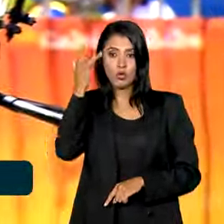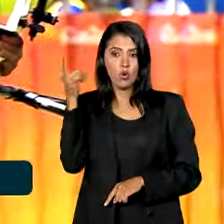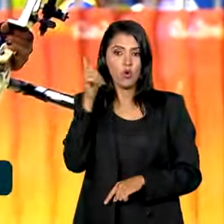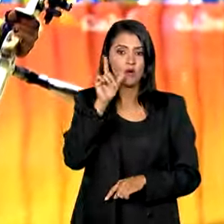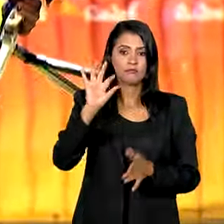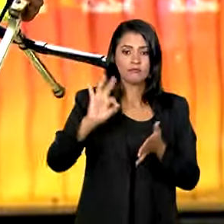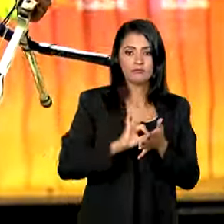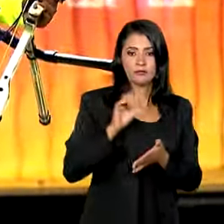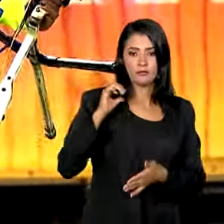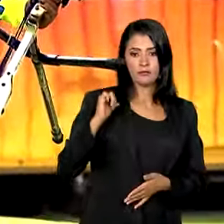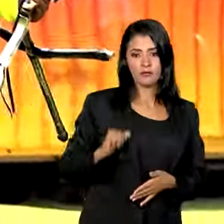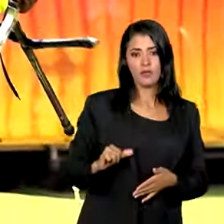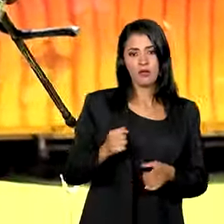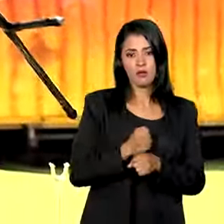beneficiadas neste ano. de concessão 18 anos.